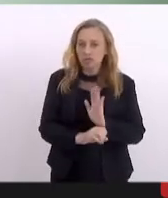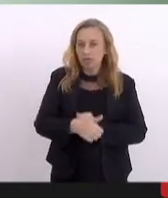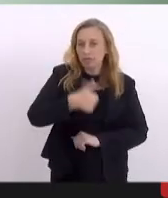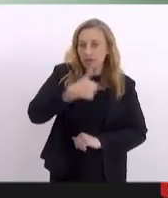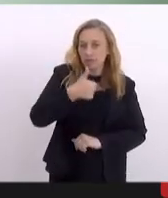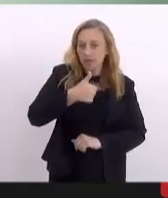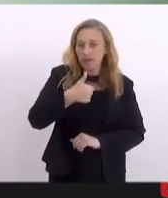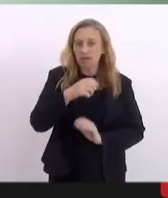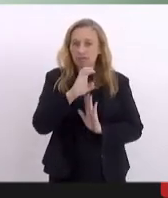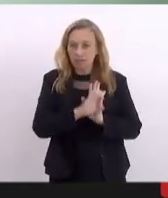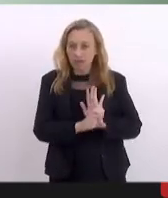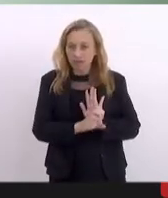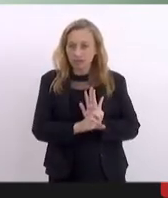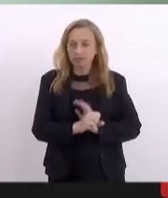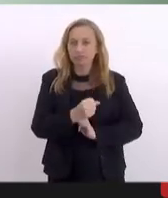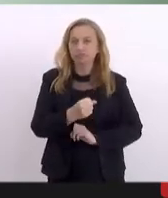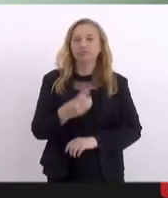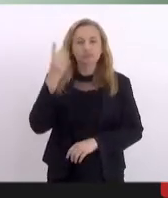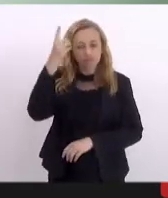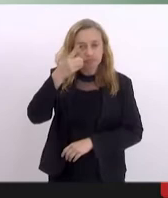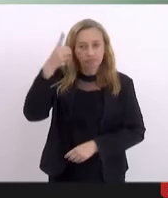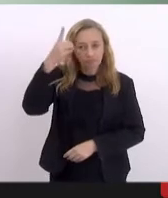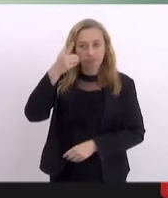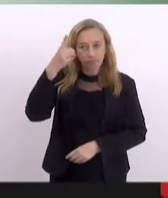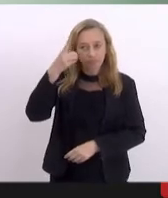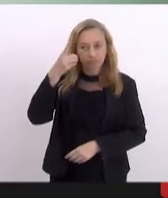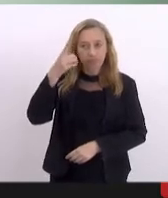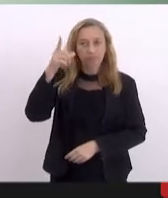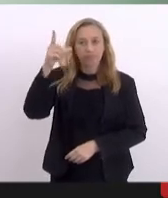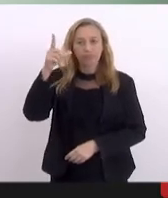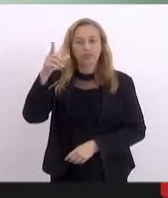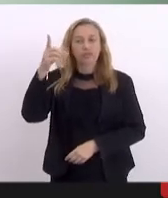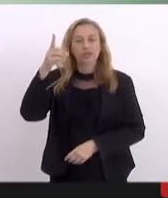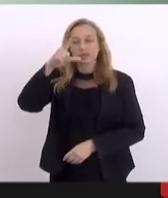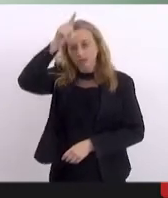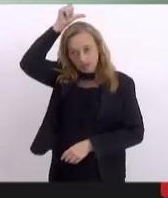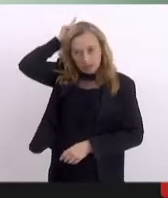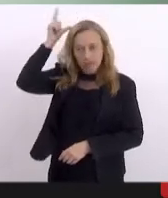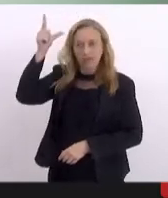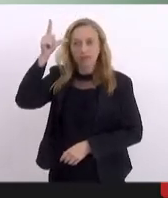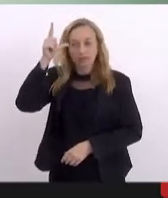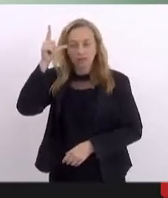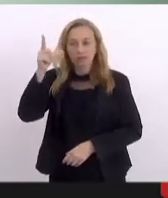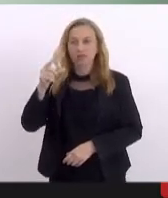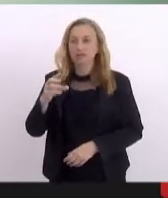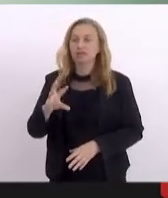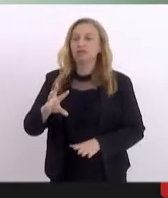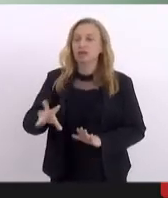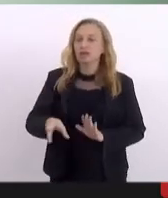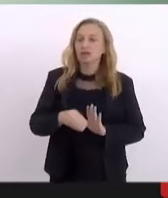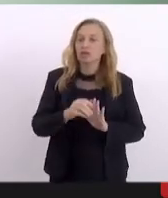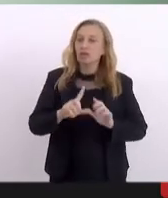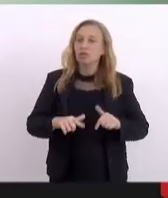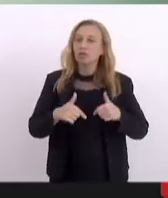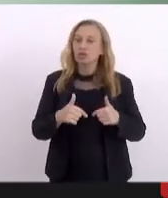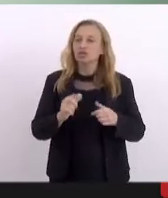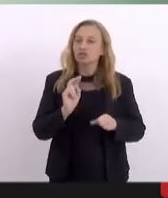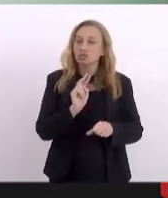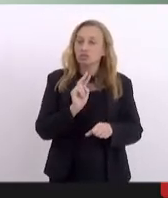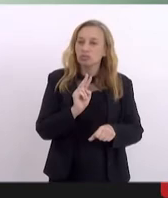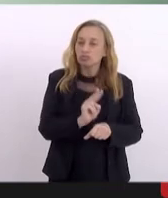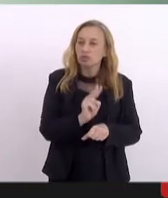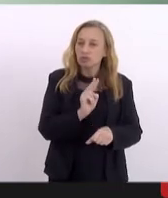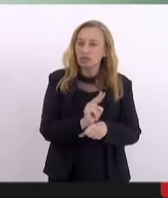Emenda número 1, de autoria do deputado Luiz Paulo Lucinha. Acrescenta que as ações de prevenção,